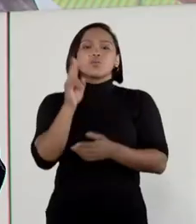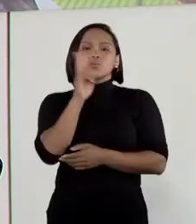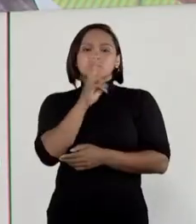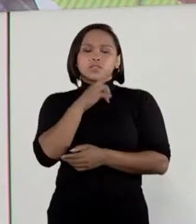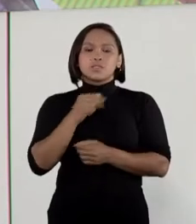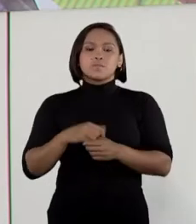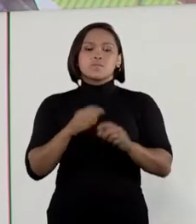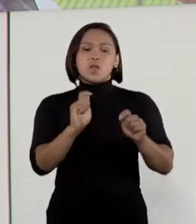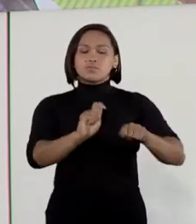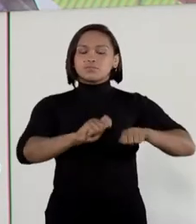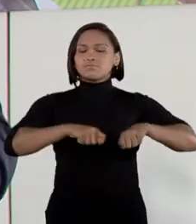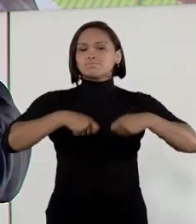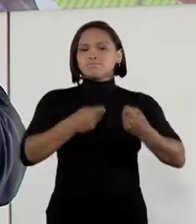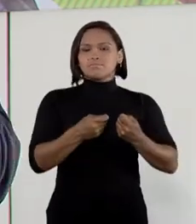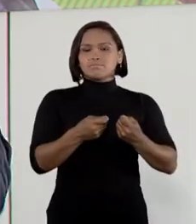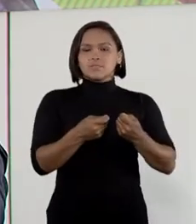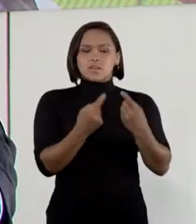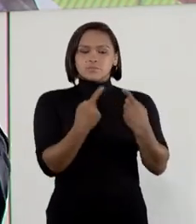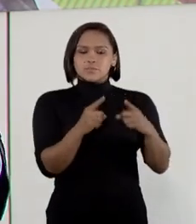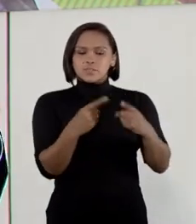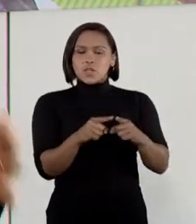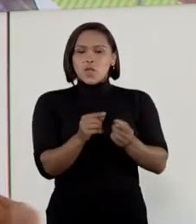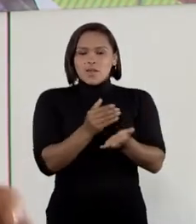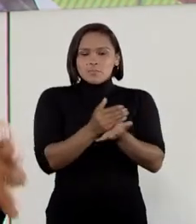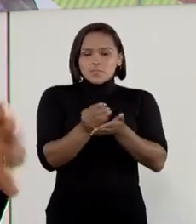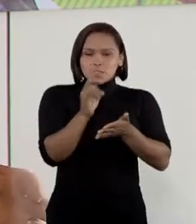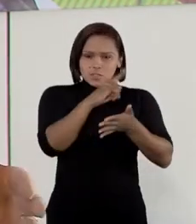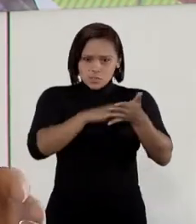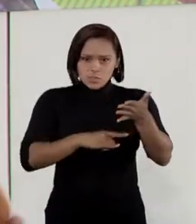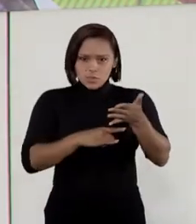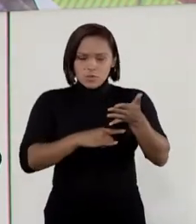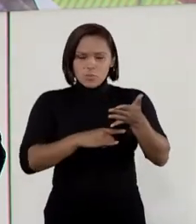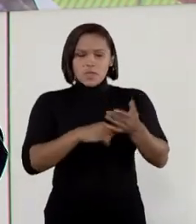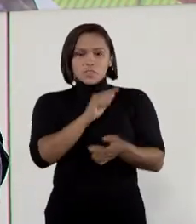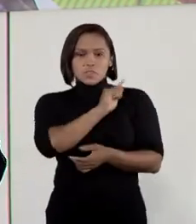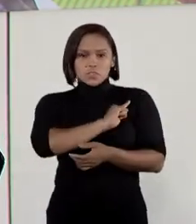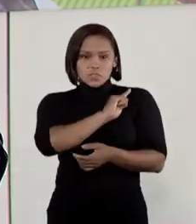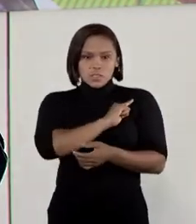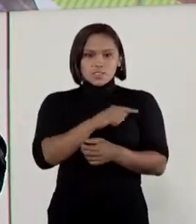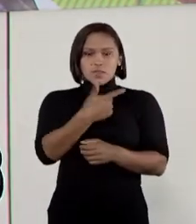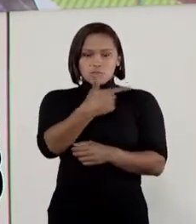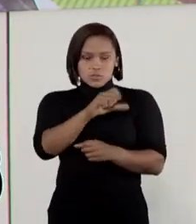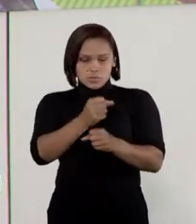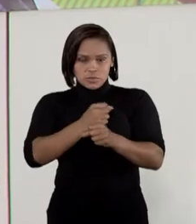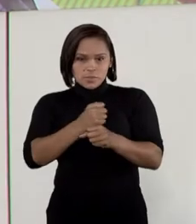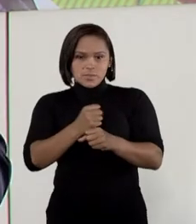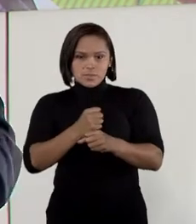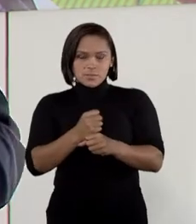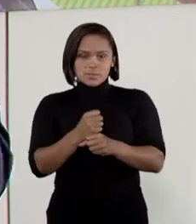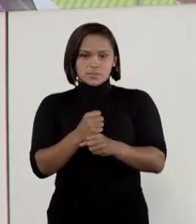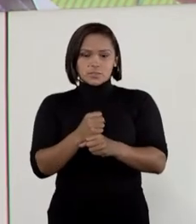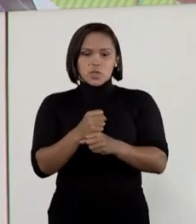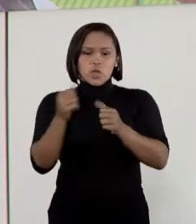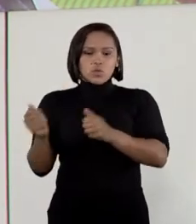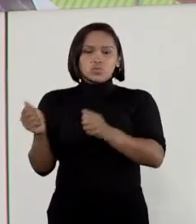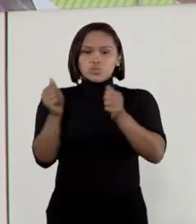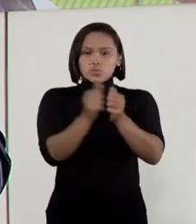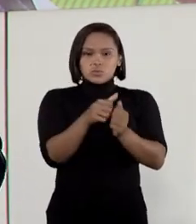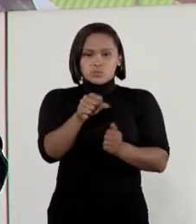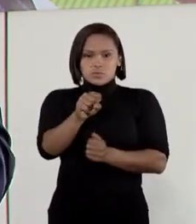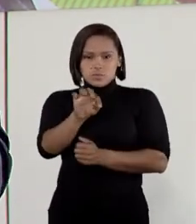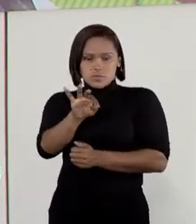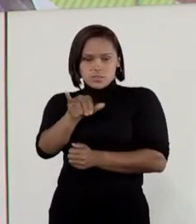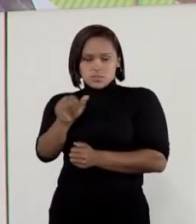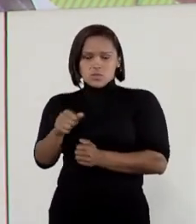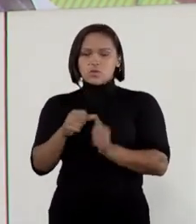O desafio é que a gente, a partir desse documento, desse plano de gestão para BN 2020-2022, junto com o STJ,